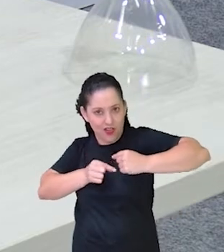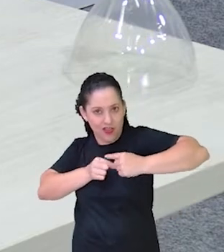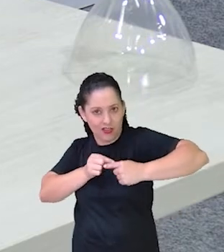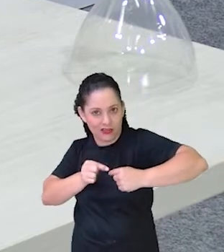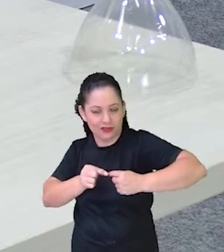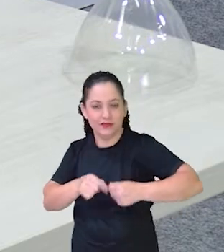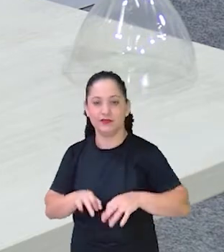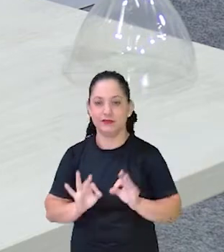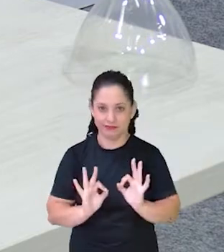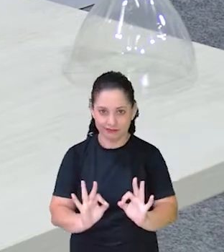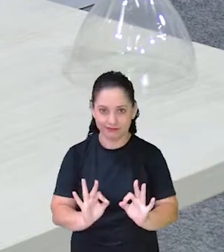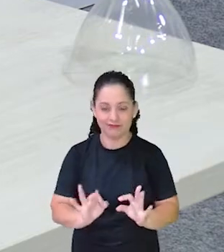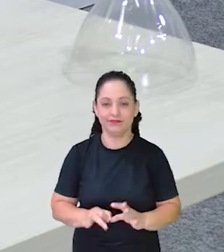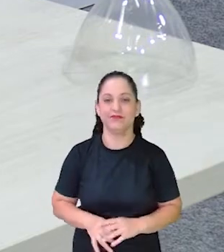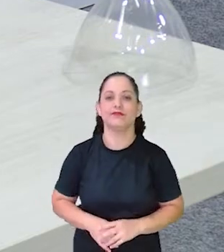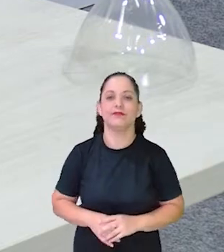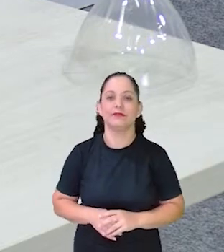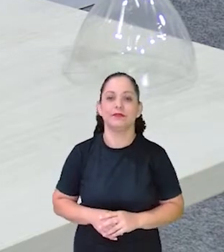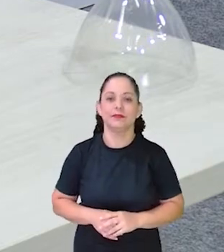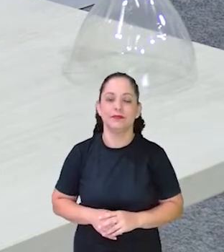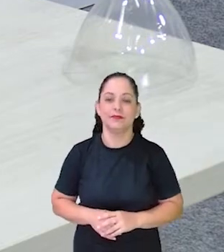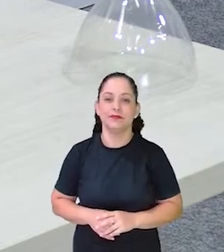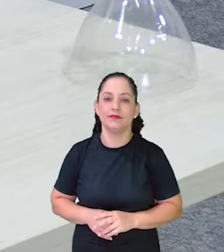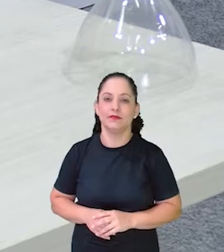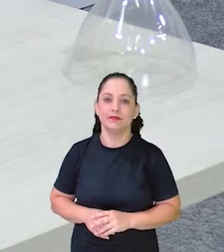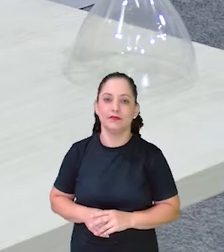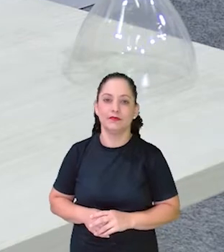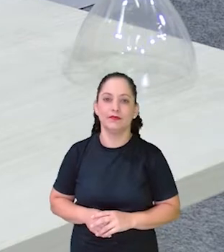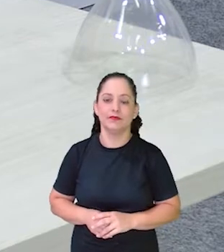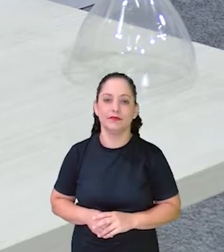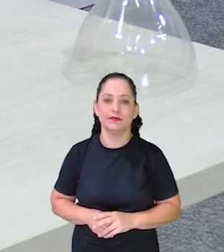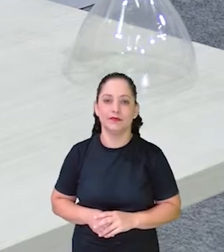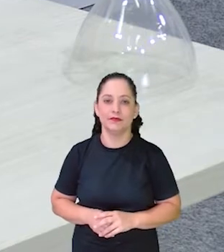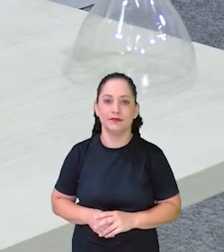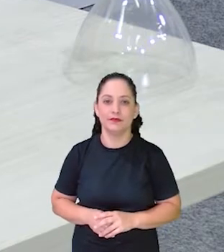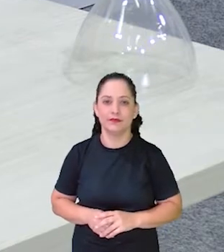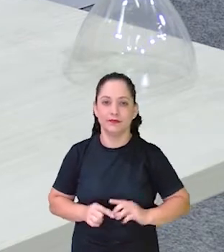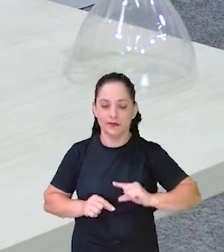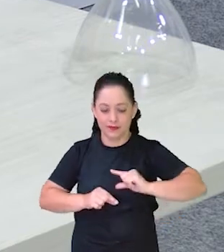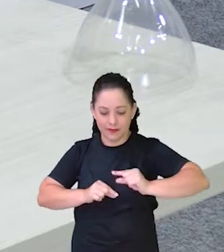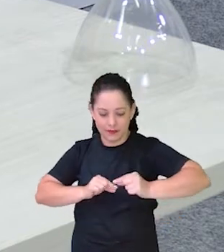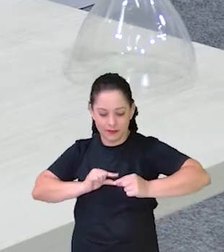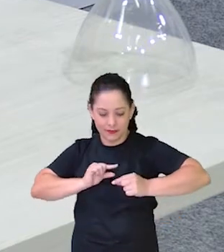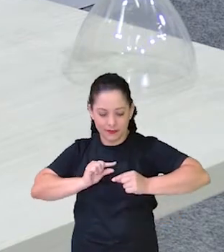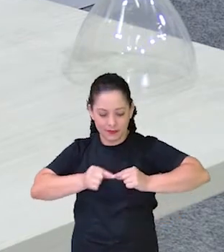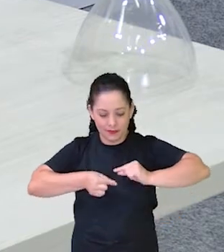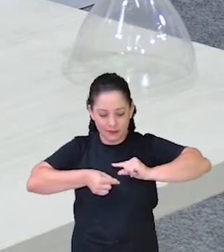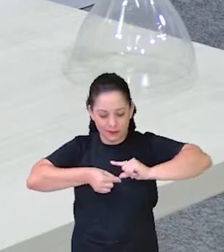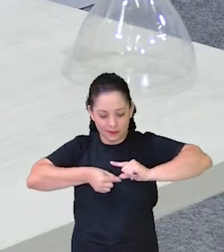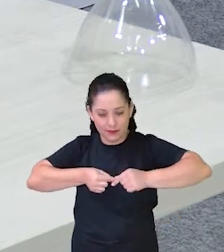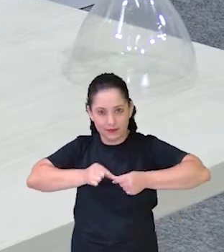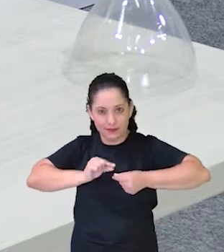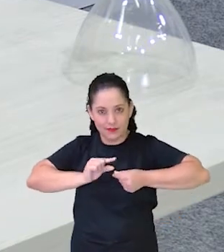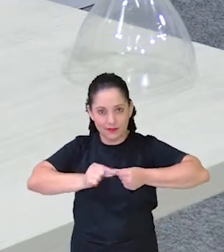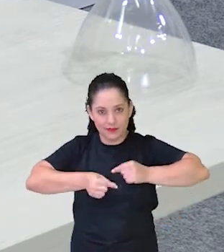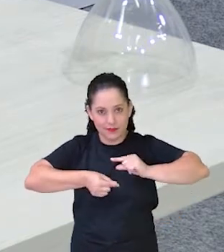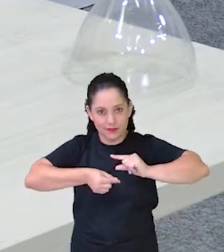Certo? Ó Você vai machucando Assim E vai criando Um vinco